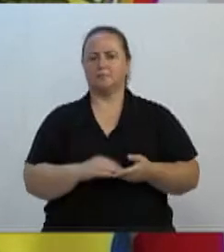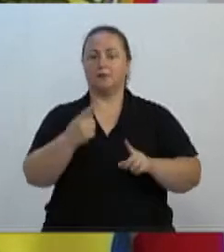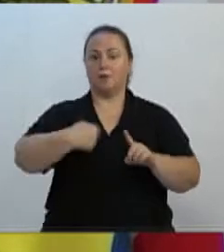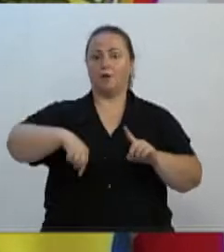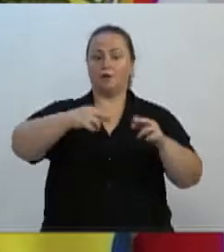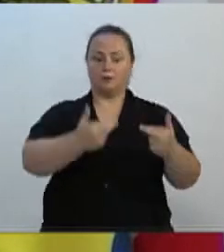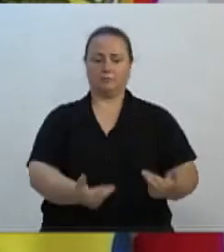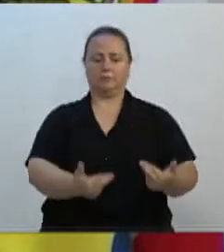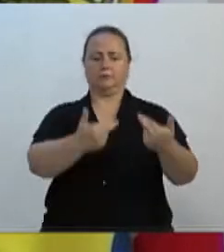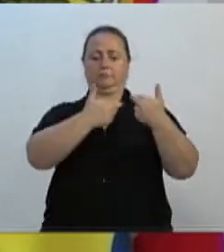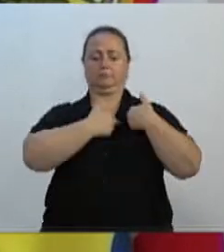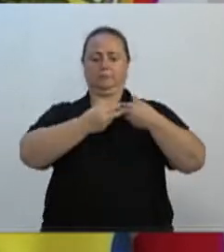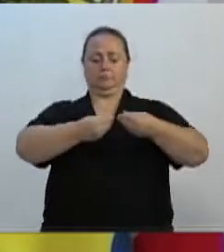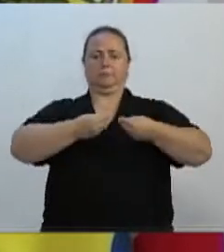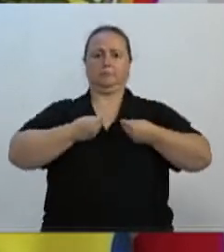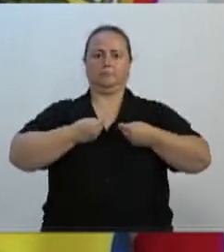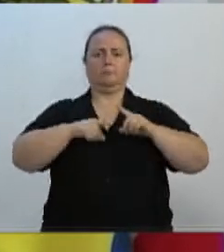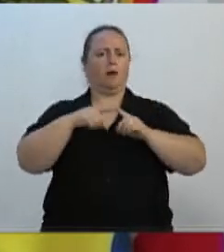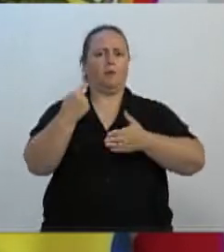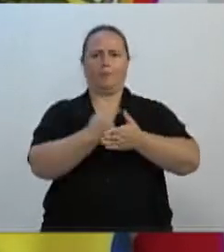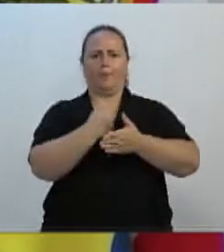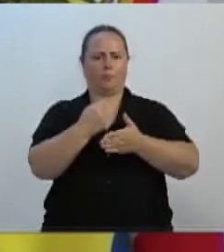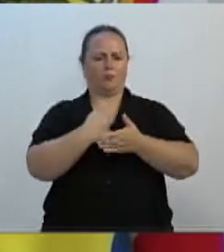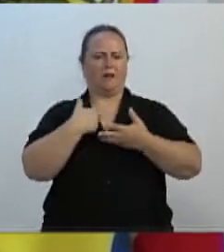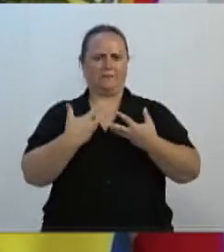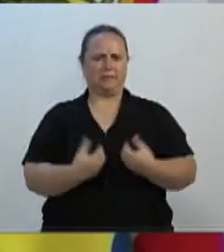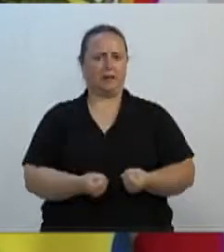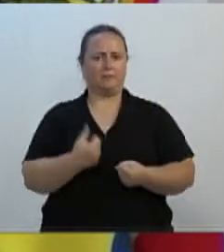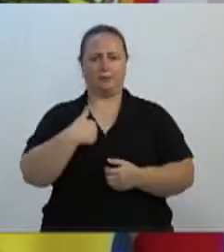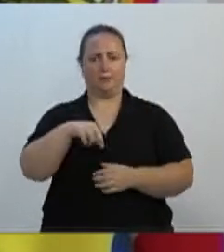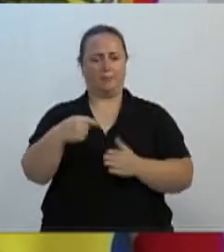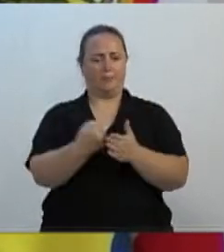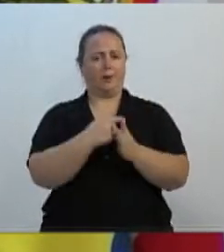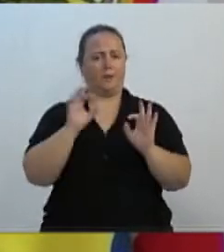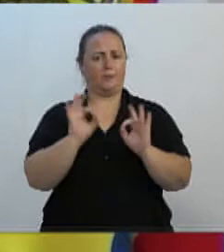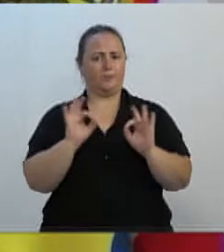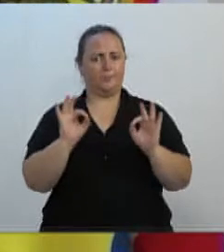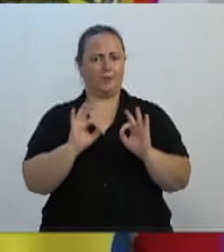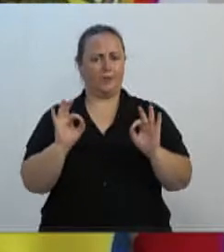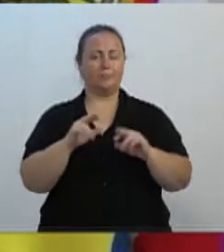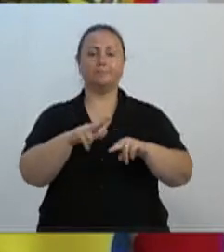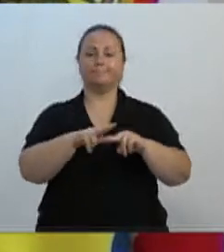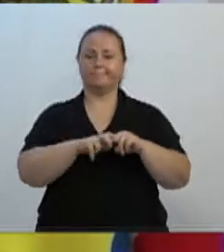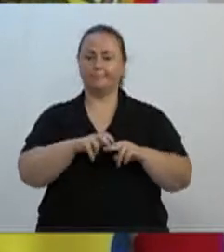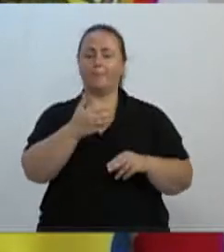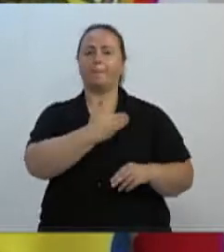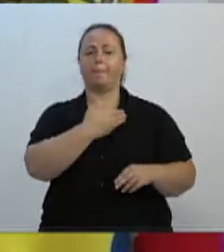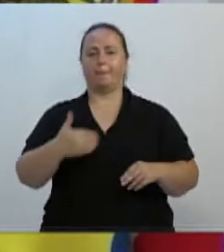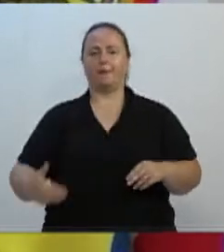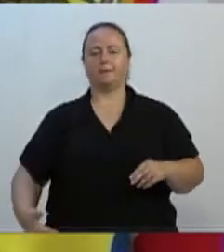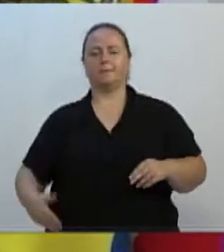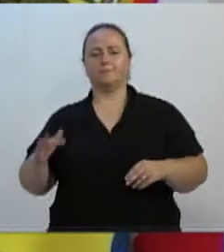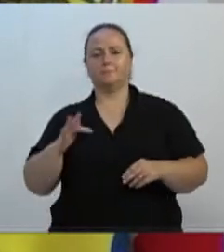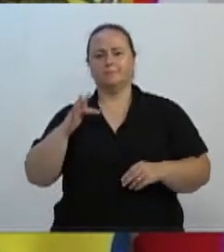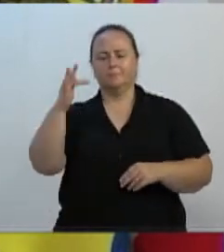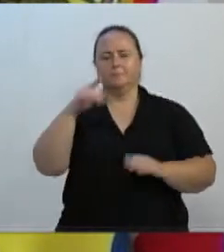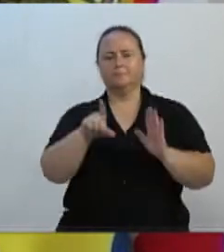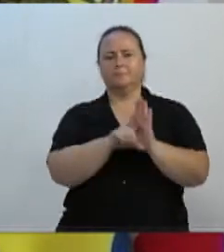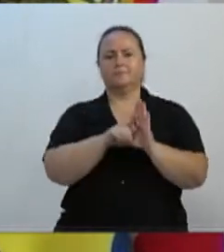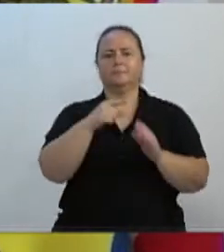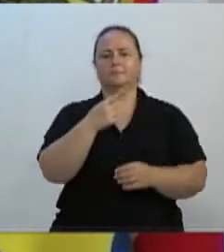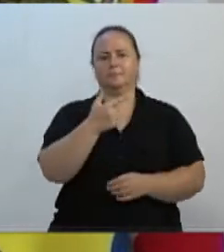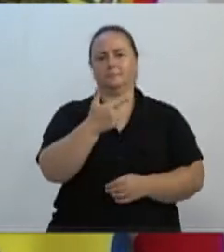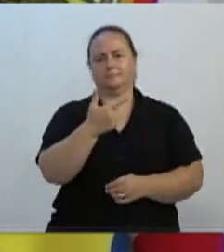função, sem perguntar se nós aceitávamos tal incumbência, como medida paliativa, Governo Federal, por meio da Lei nº de 2006, nos